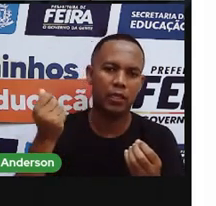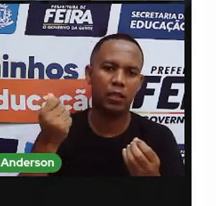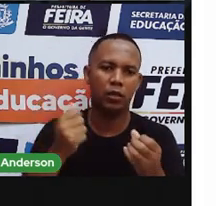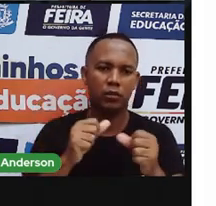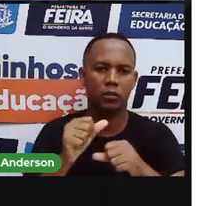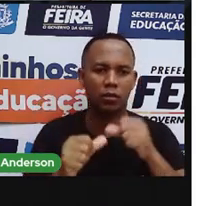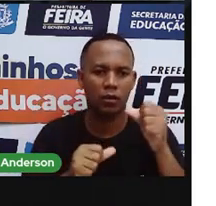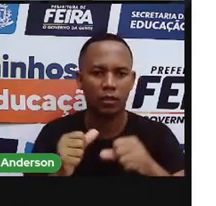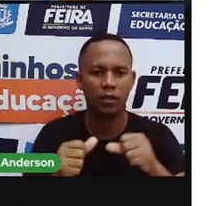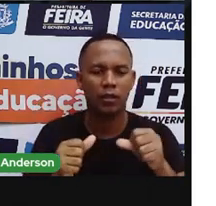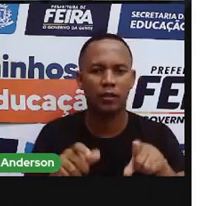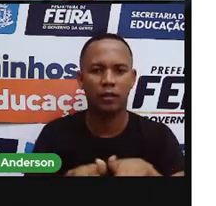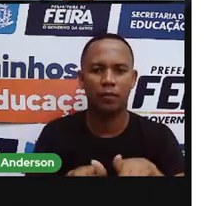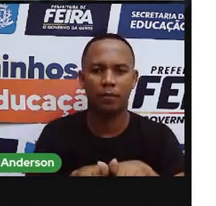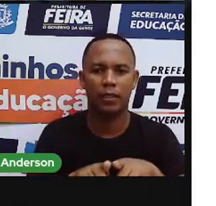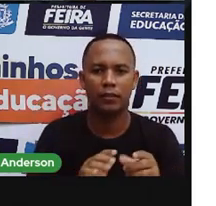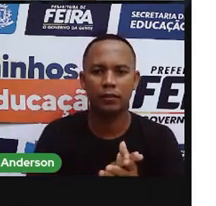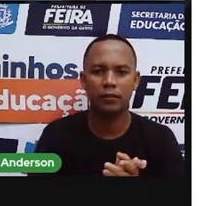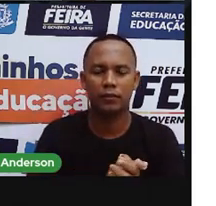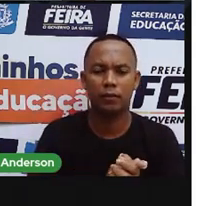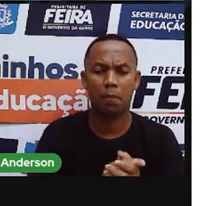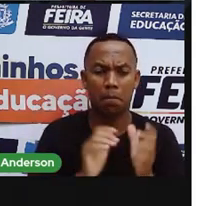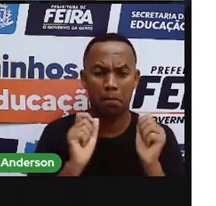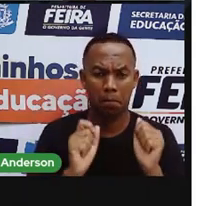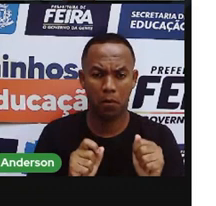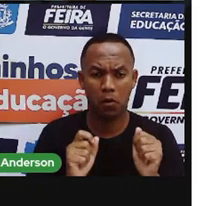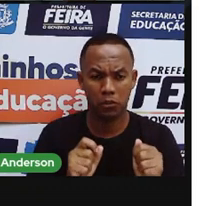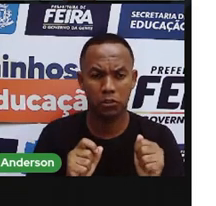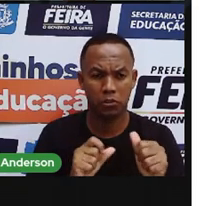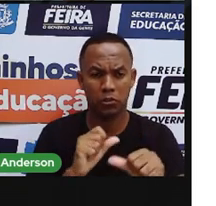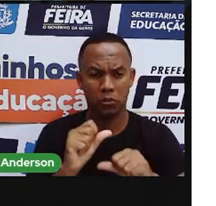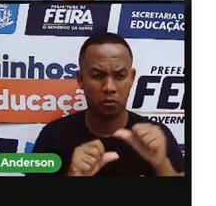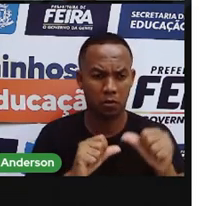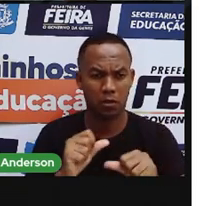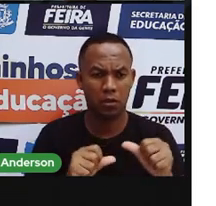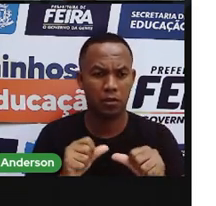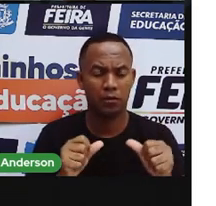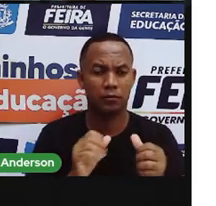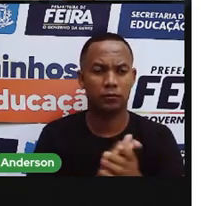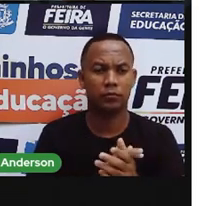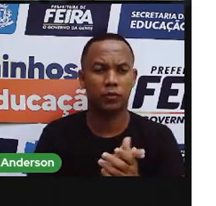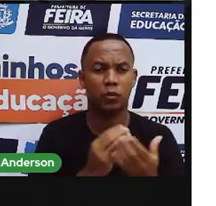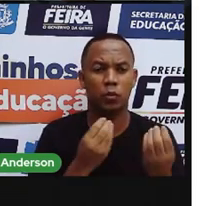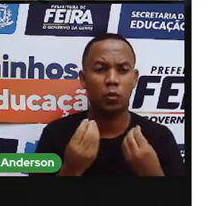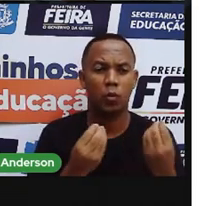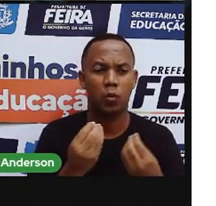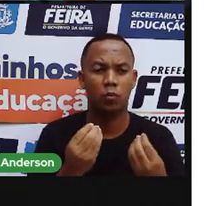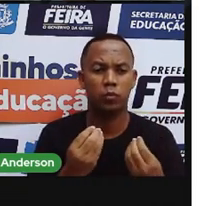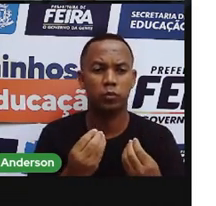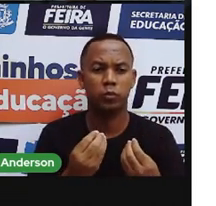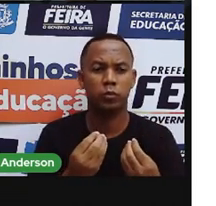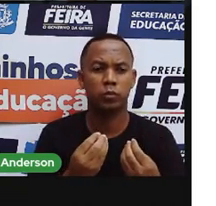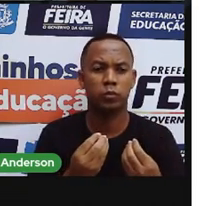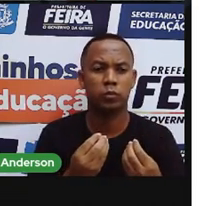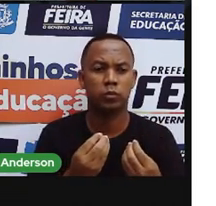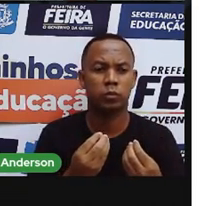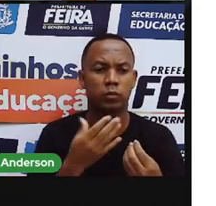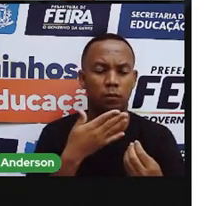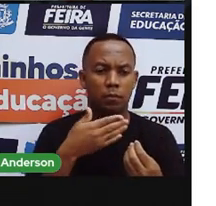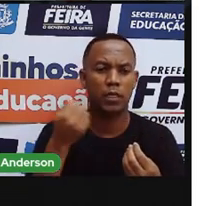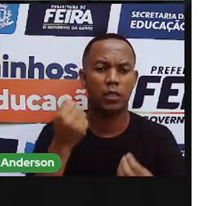consertar aquilo que estragou. Quem a pode consertar? Né? Para que a gente vai jogar fora? Então, é melhor a gente